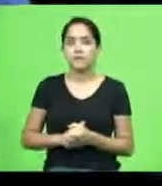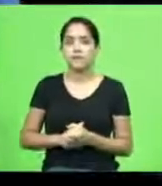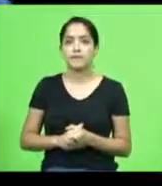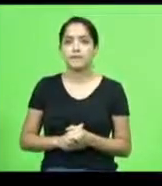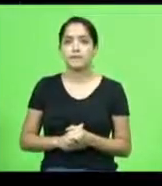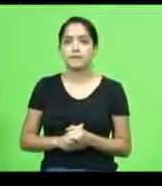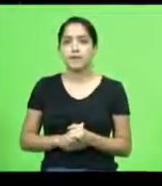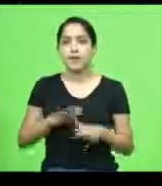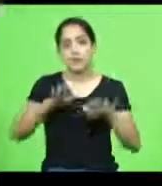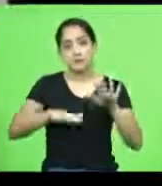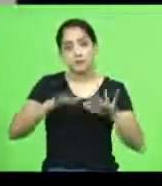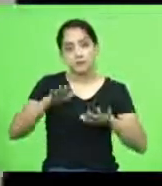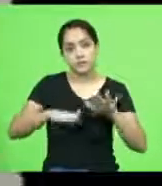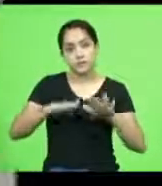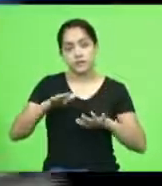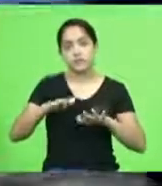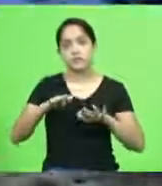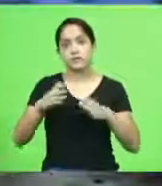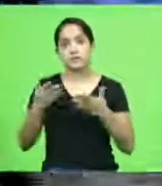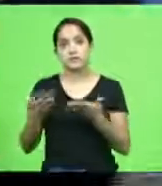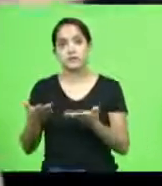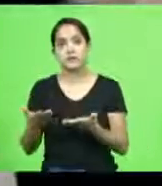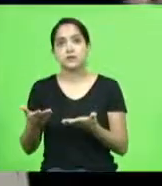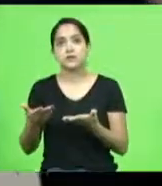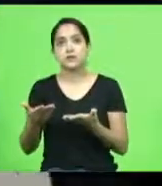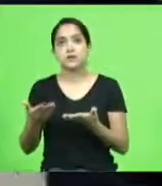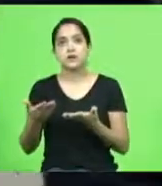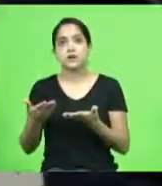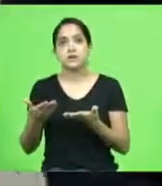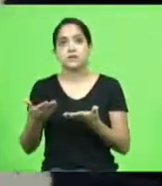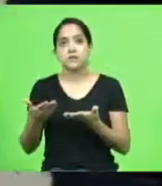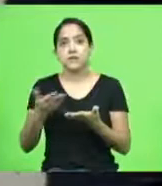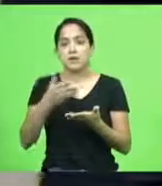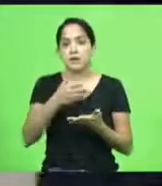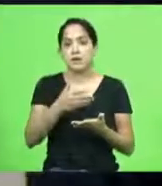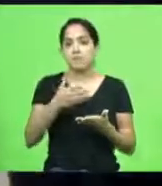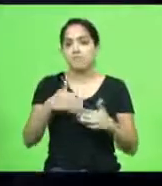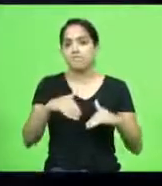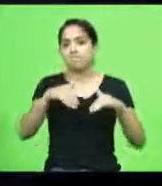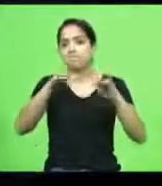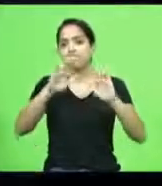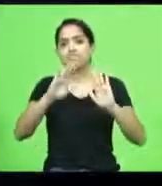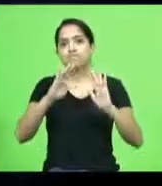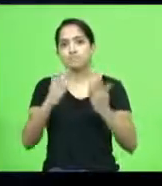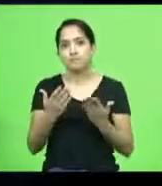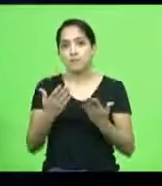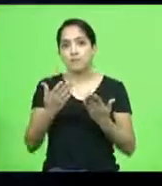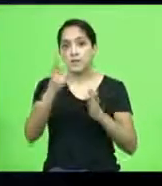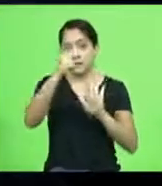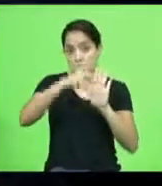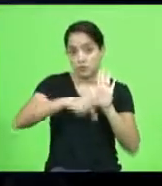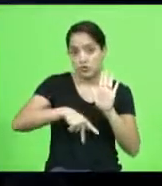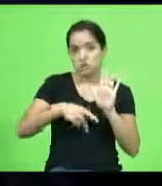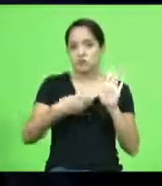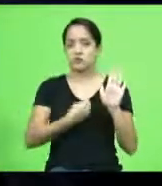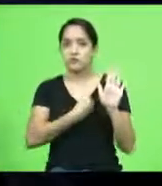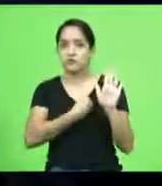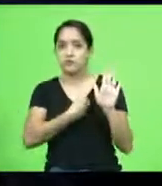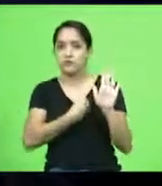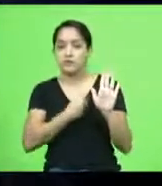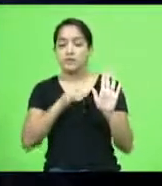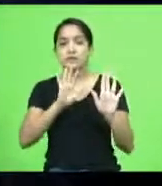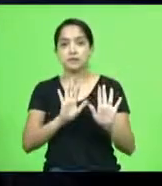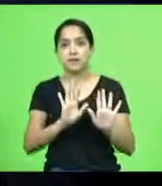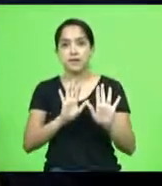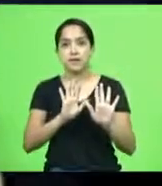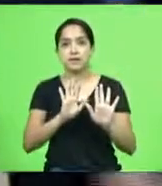as vezes a gente chega aos mais elevados patamares que são os projetos que a vida nos oferece e a gente acaba